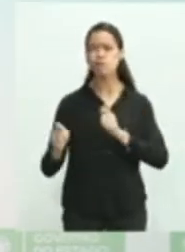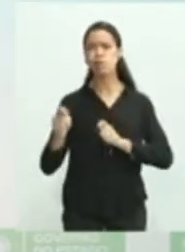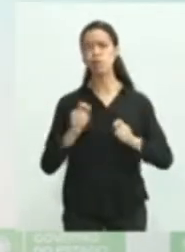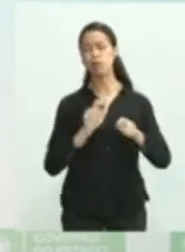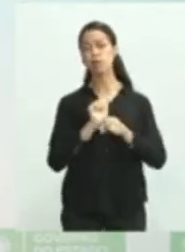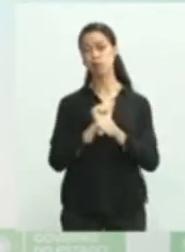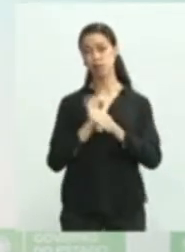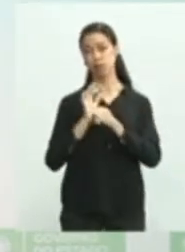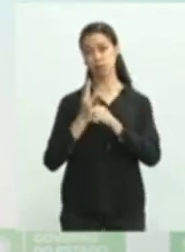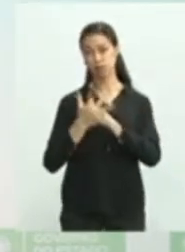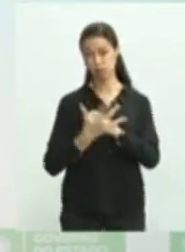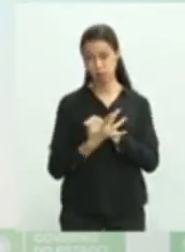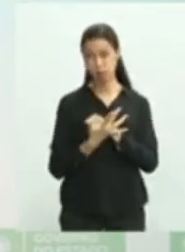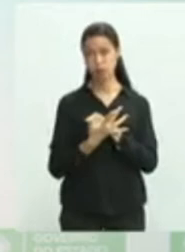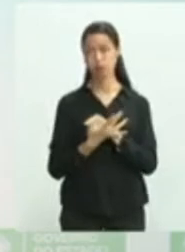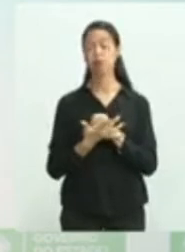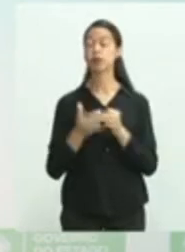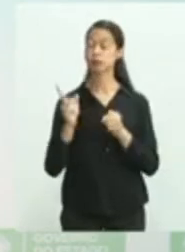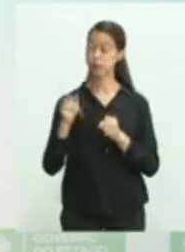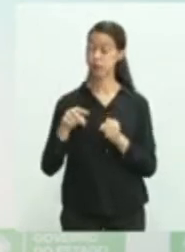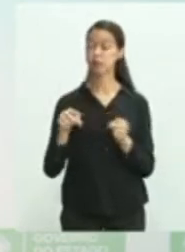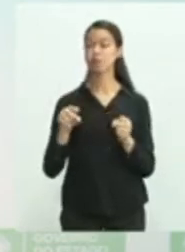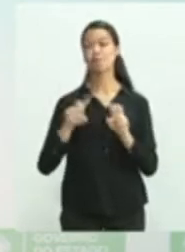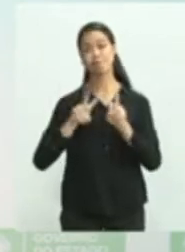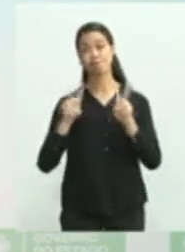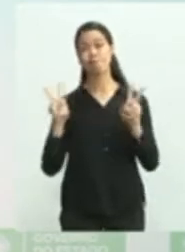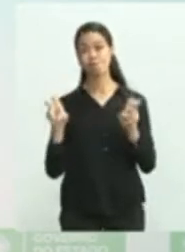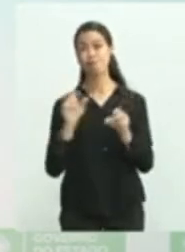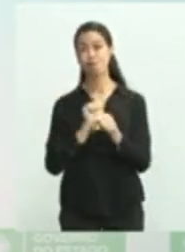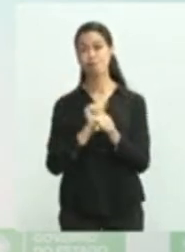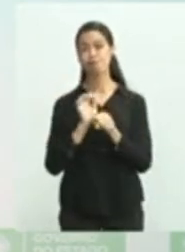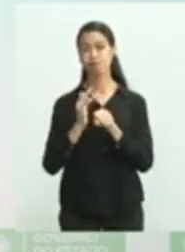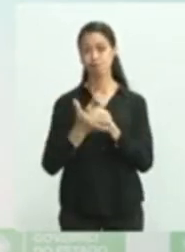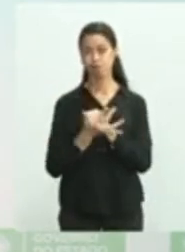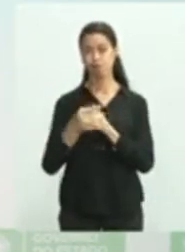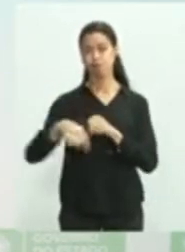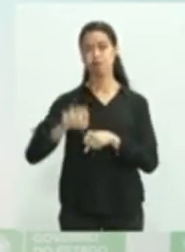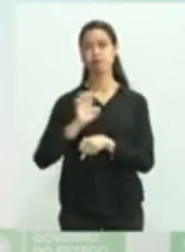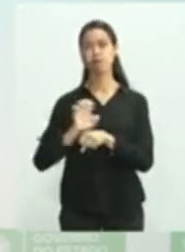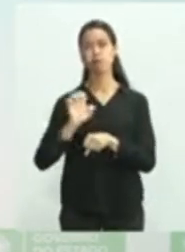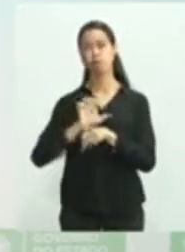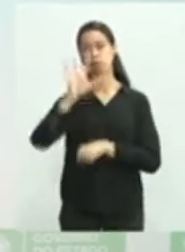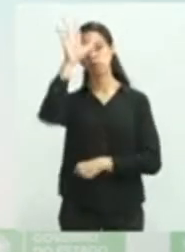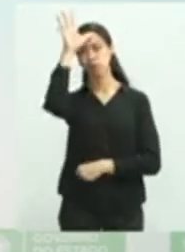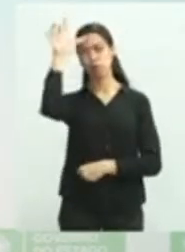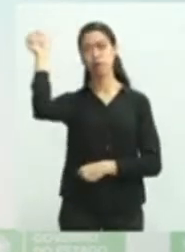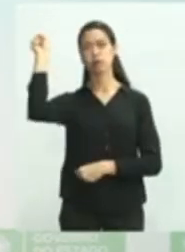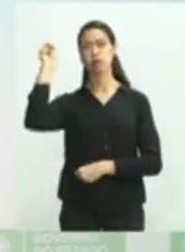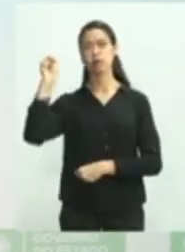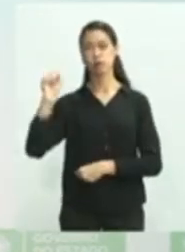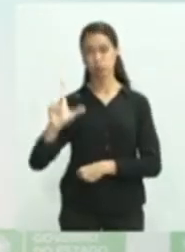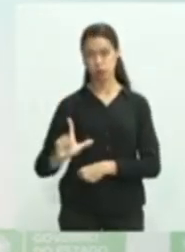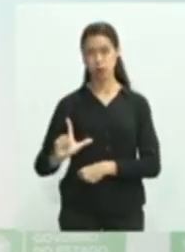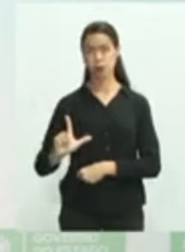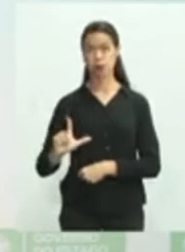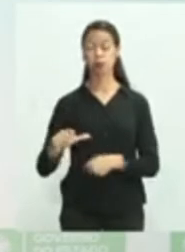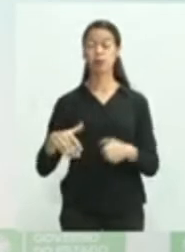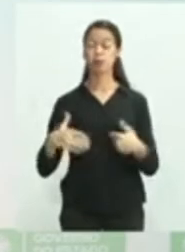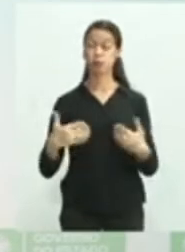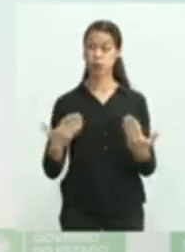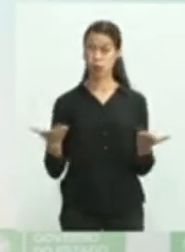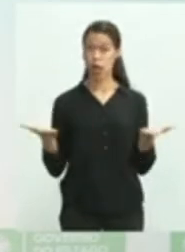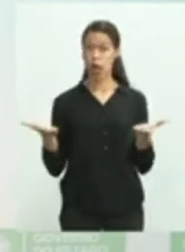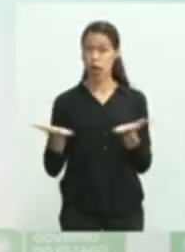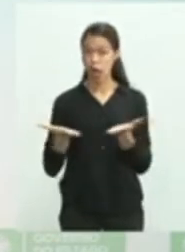agora da epidemia do Covid-19 aqui no Estado. Se até o presente momento nós